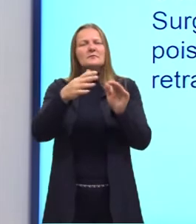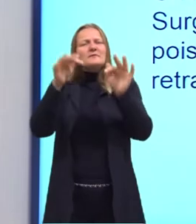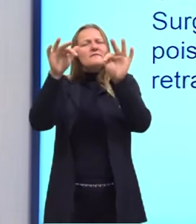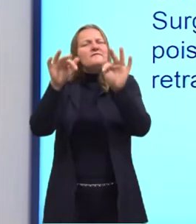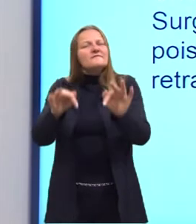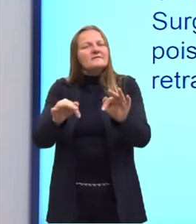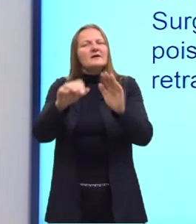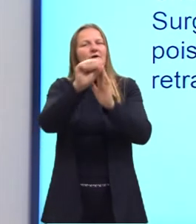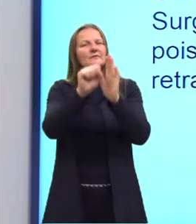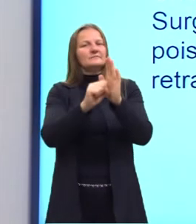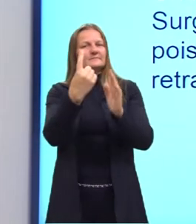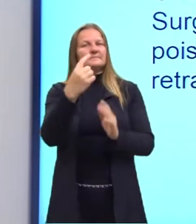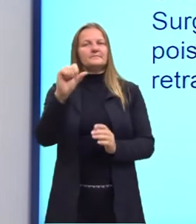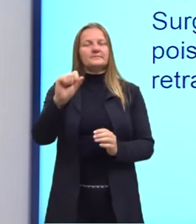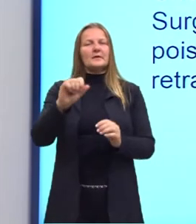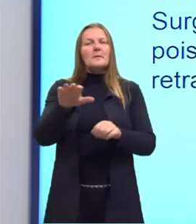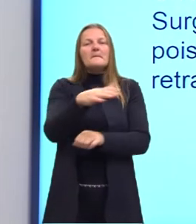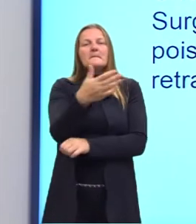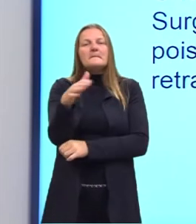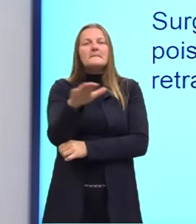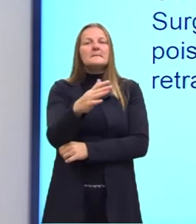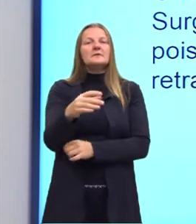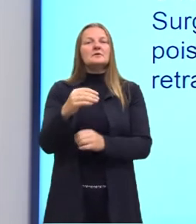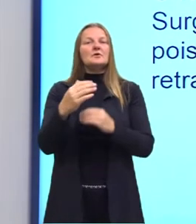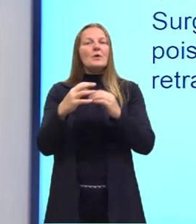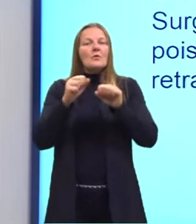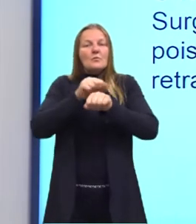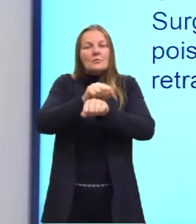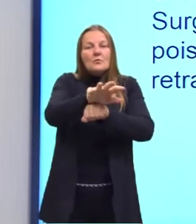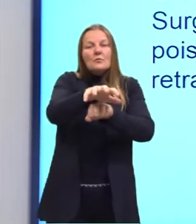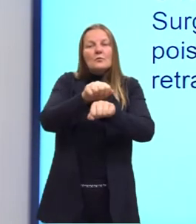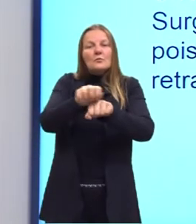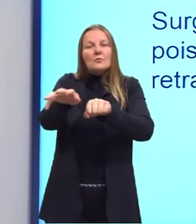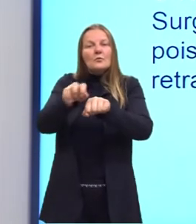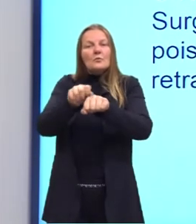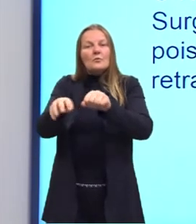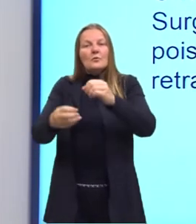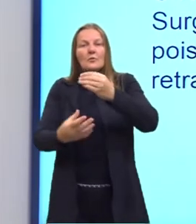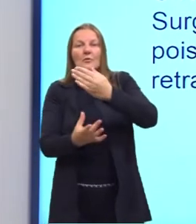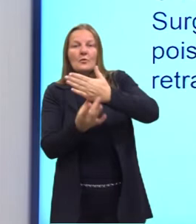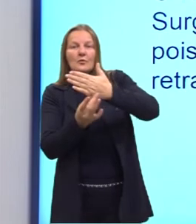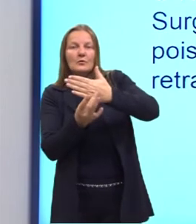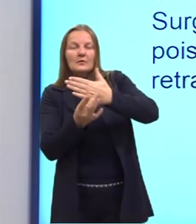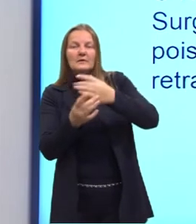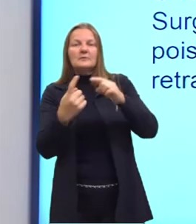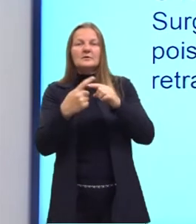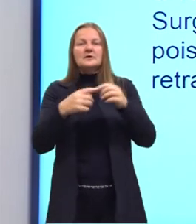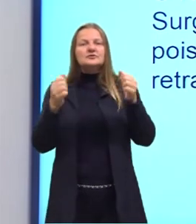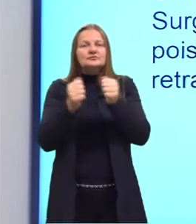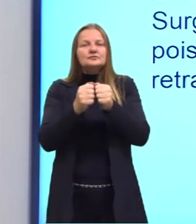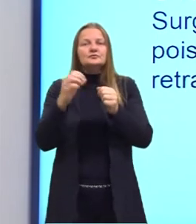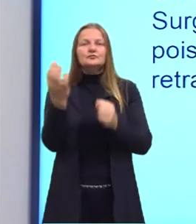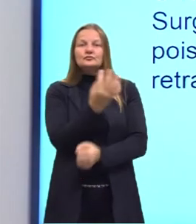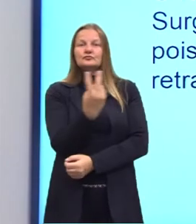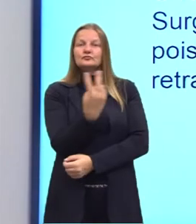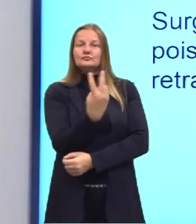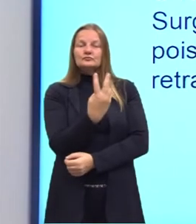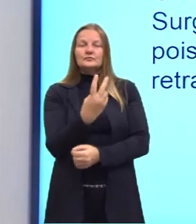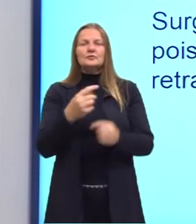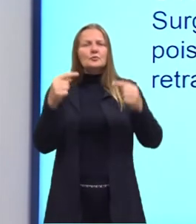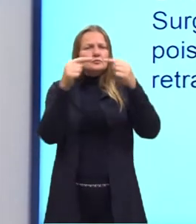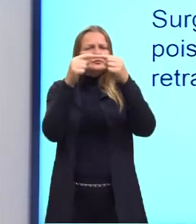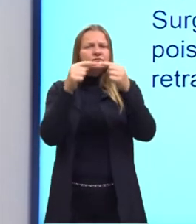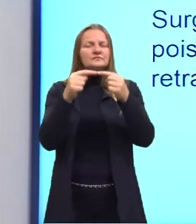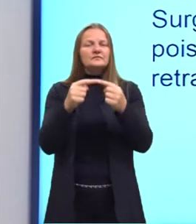XIX. E é considerada, então, uma ramificação do realismo. Pois, além de terem surgido juntos, os dois têm o mesmo objetivo,